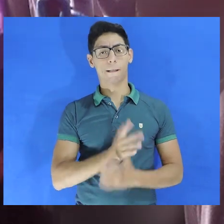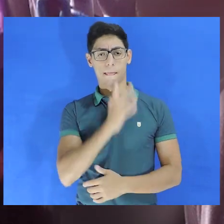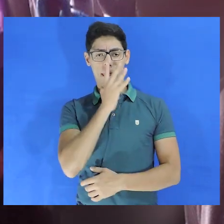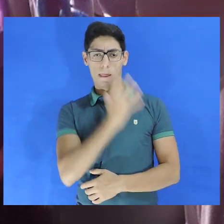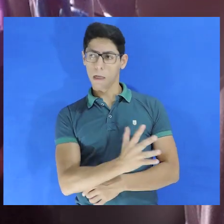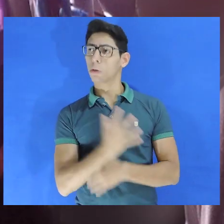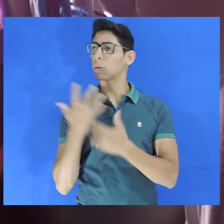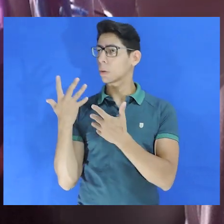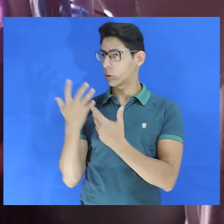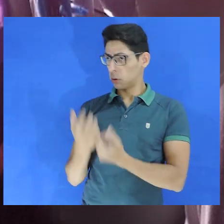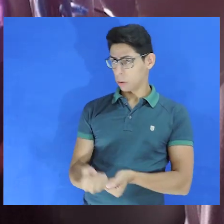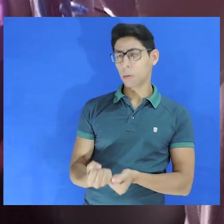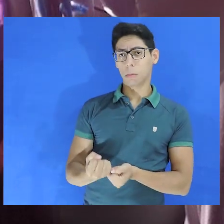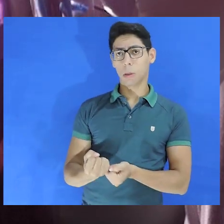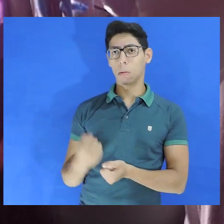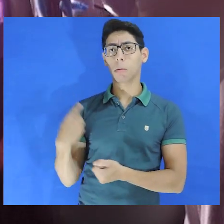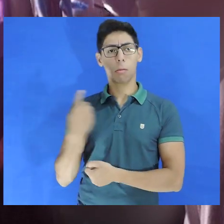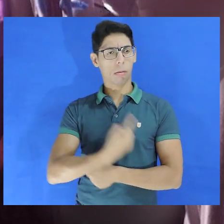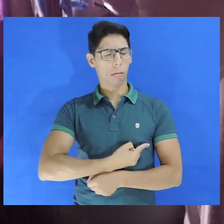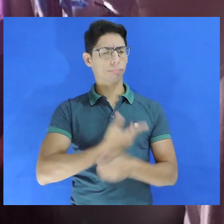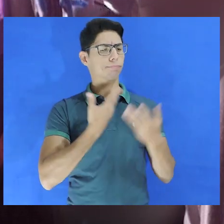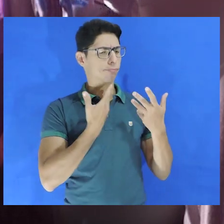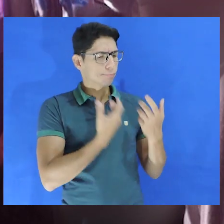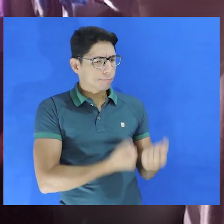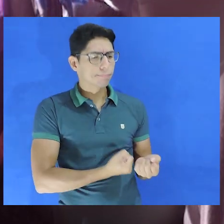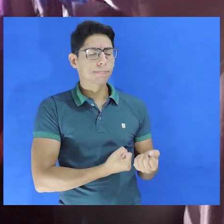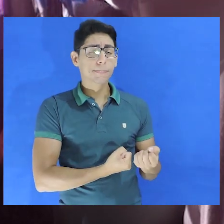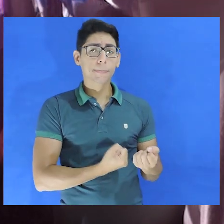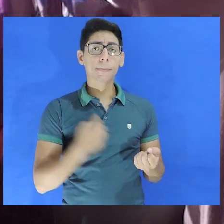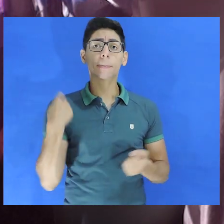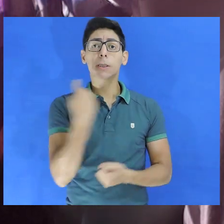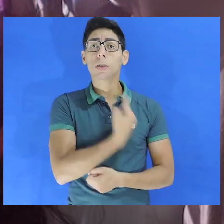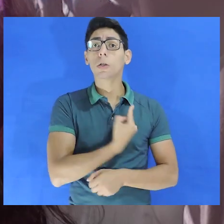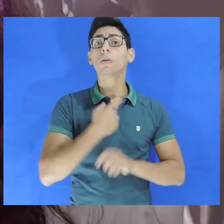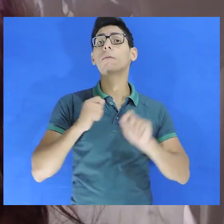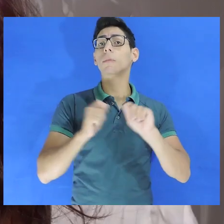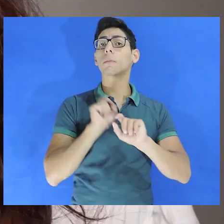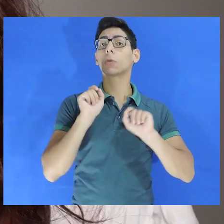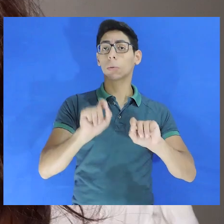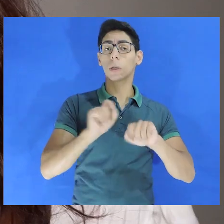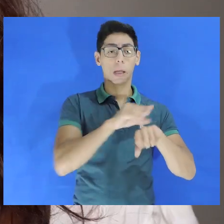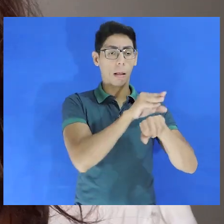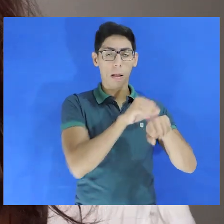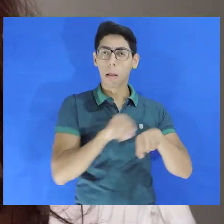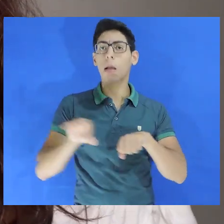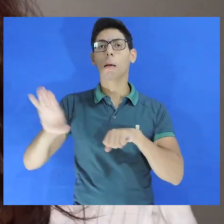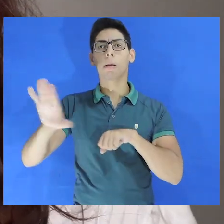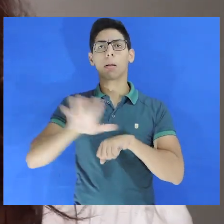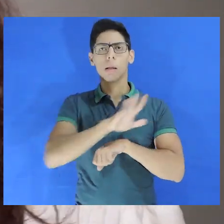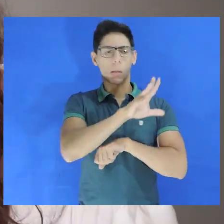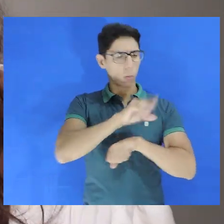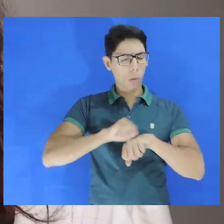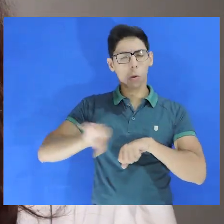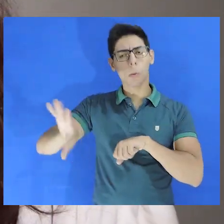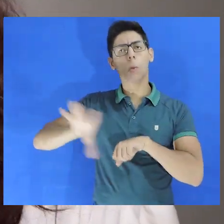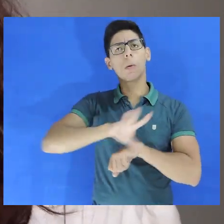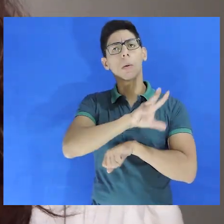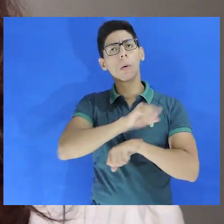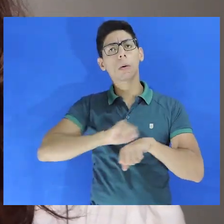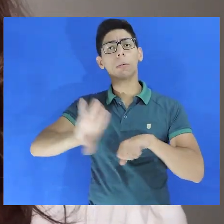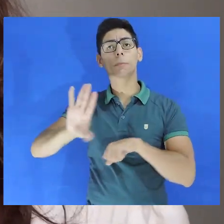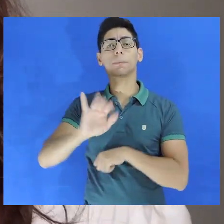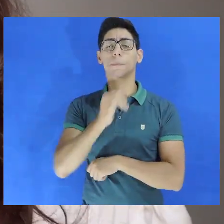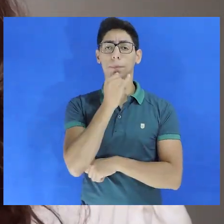Essas denúncias chegam ao jurídico da Pastoral Pastoral Carcerária Nacional e nós damos um encaminhamento, que funciona da seguinte